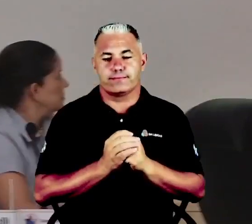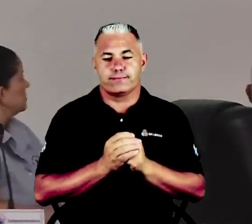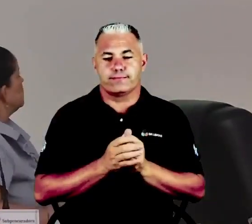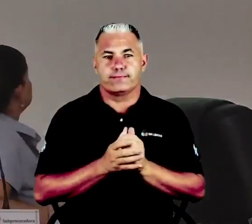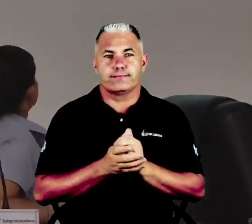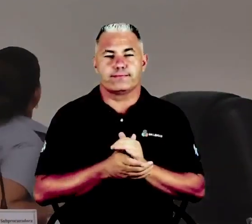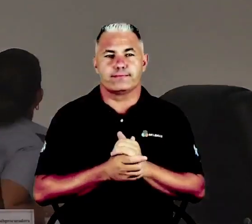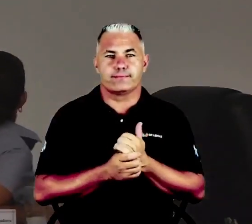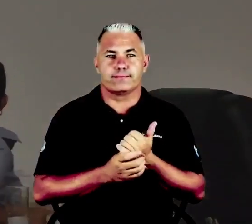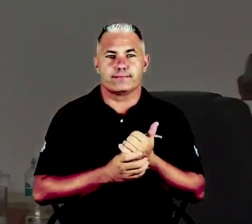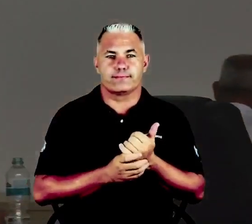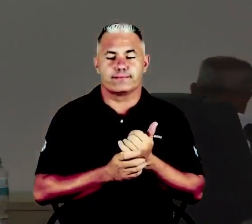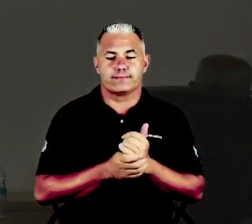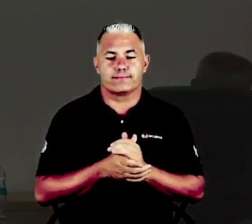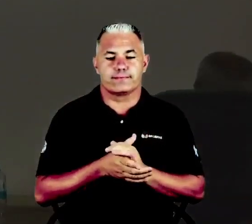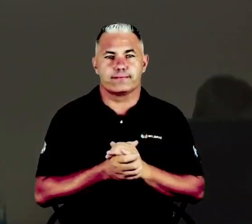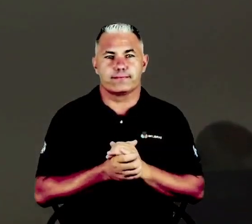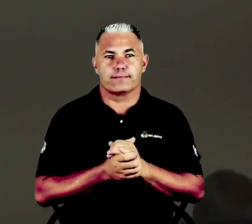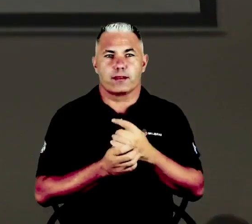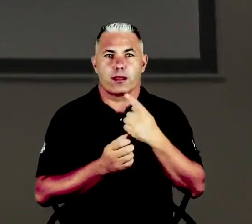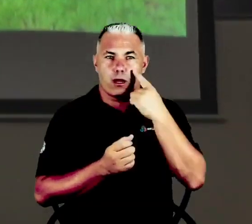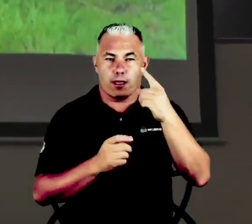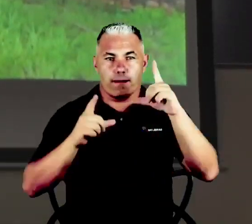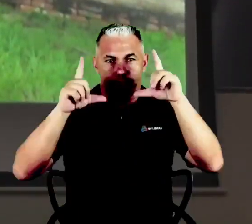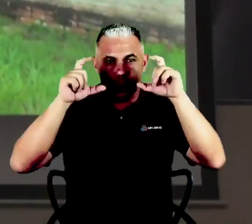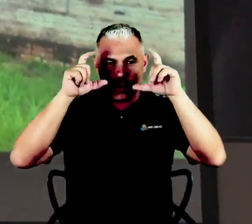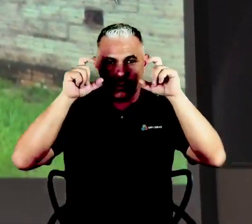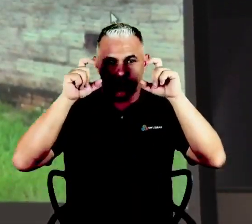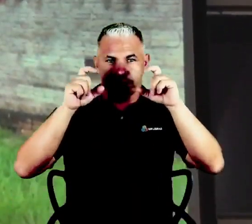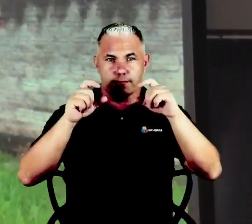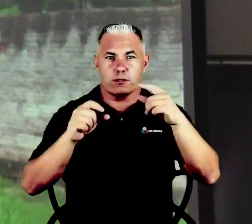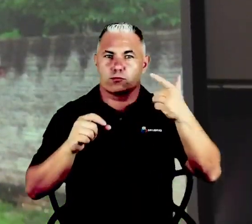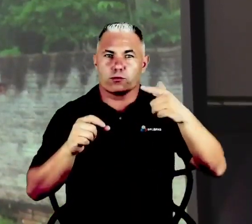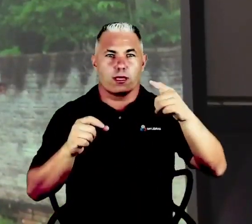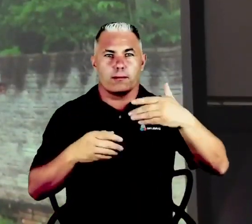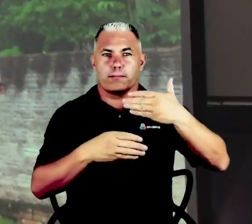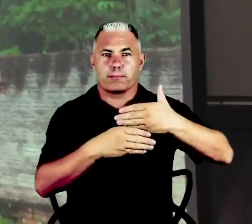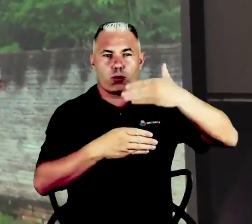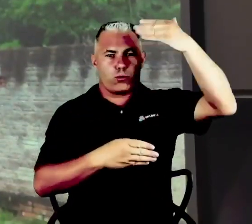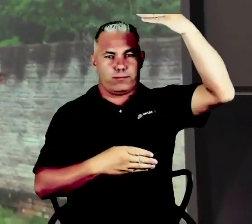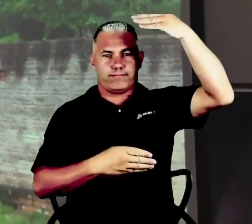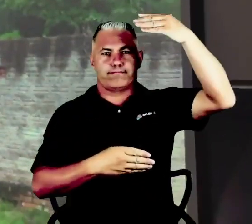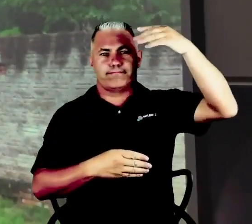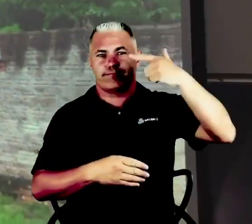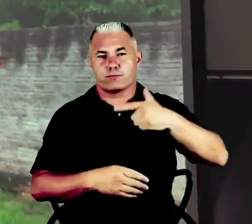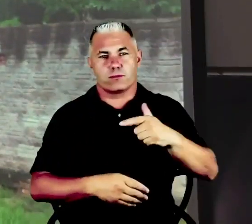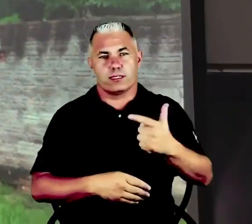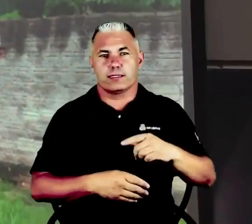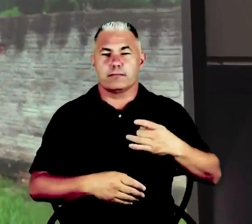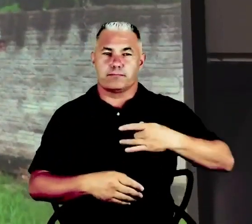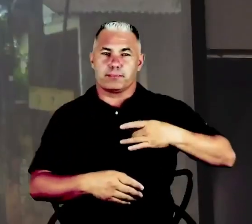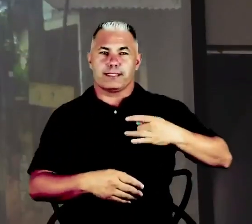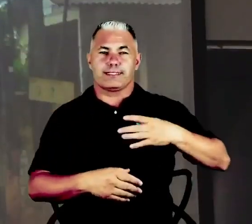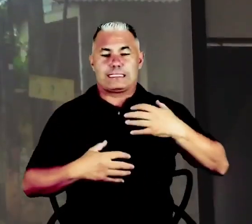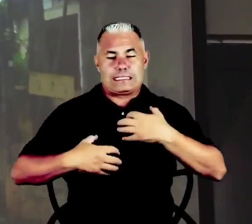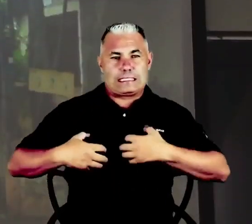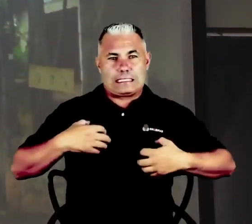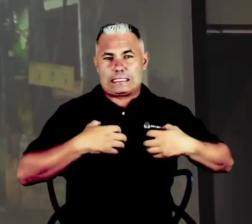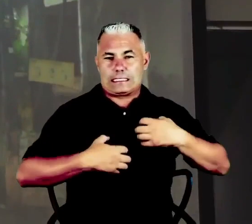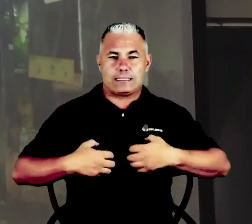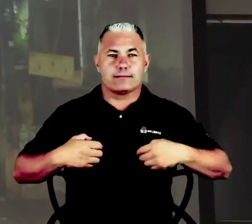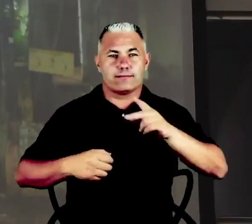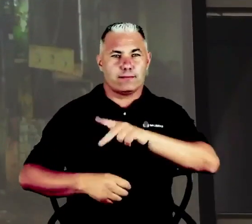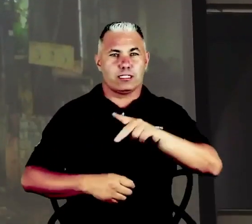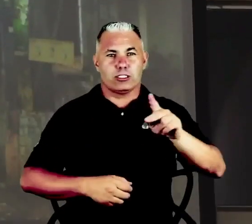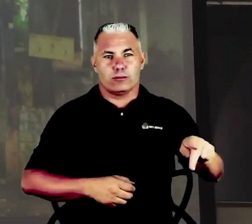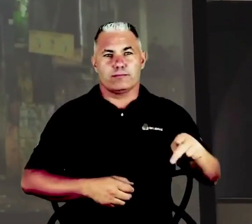Como ali vocês podem ver, não tem um muro, o que causa insegurança nos professores, nos pais dos alunos e